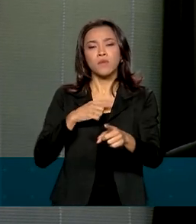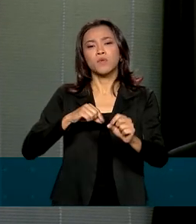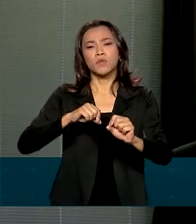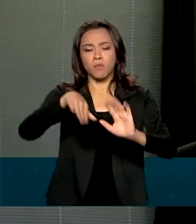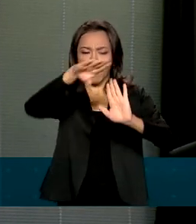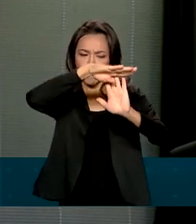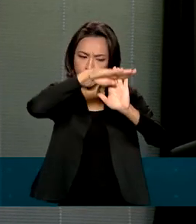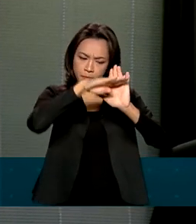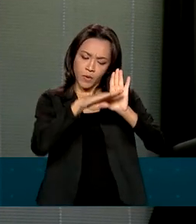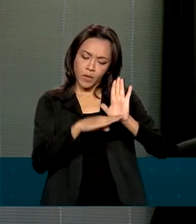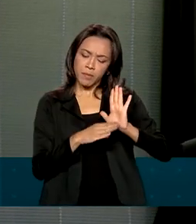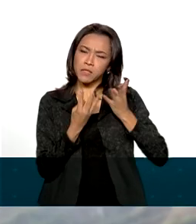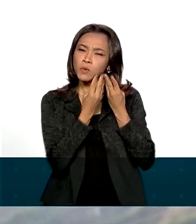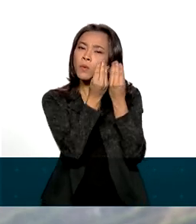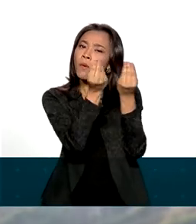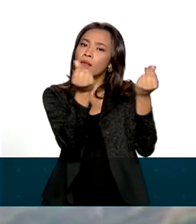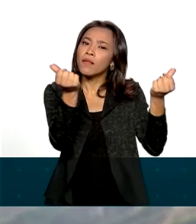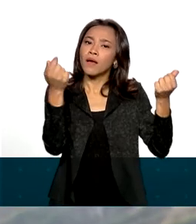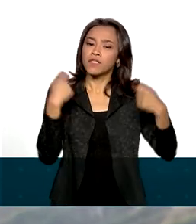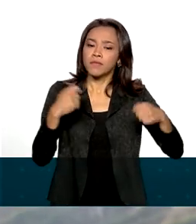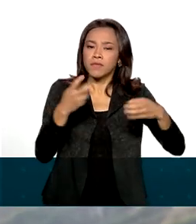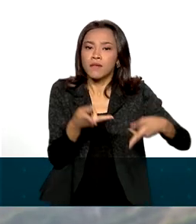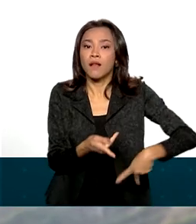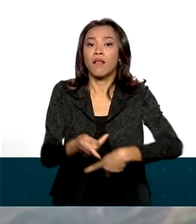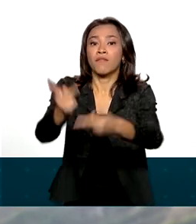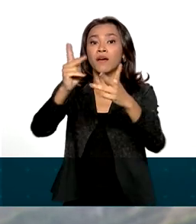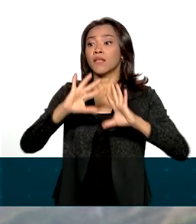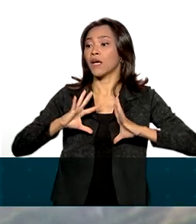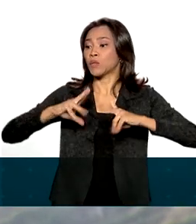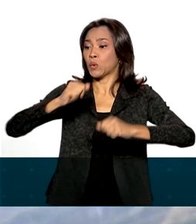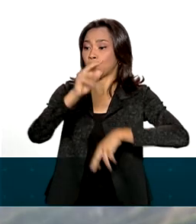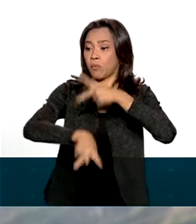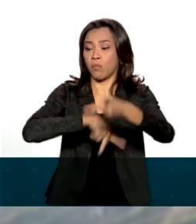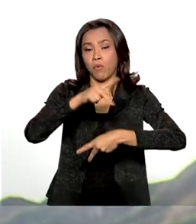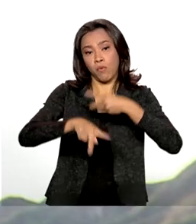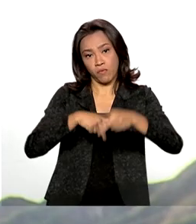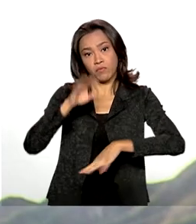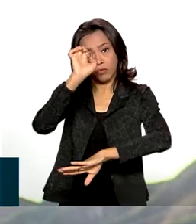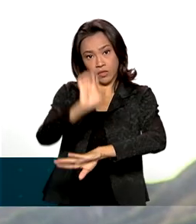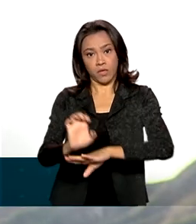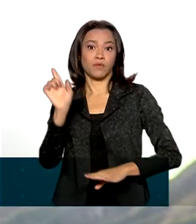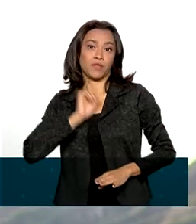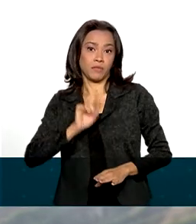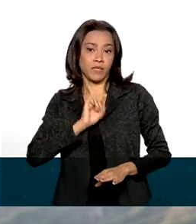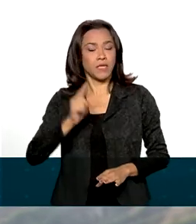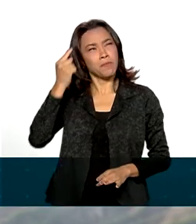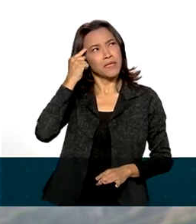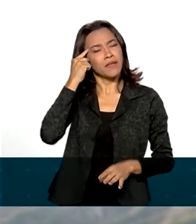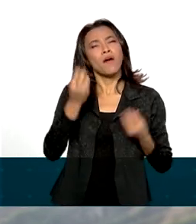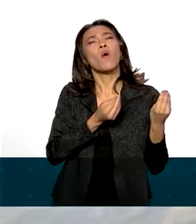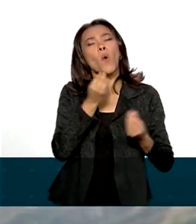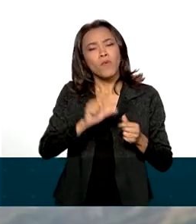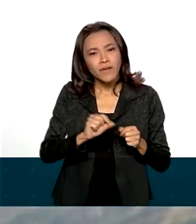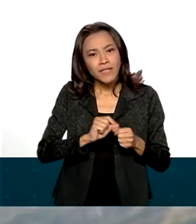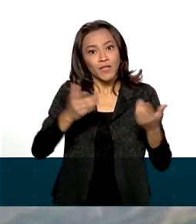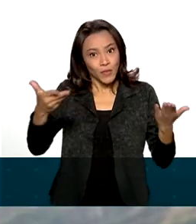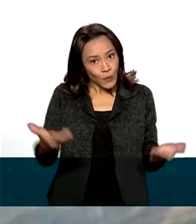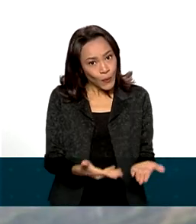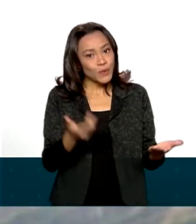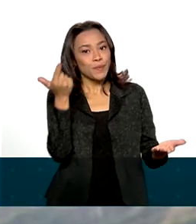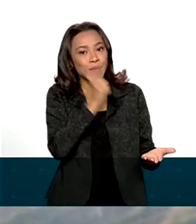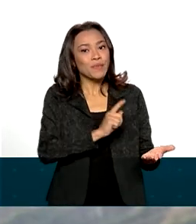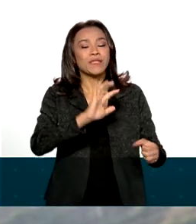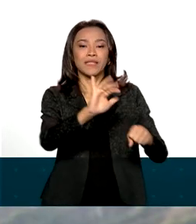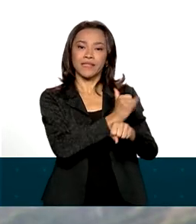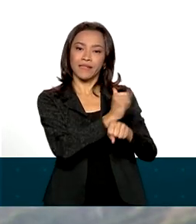que precisa chegar a todos os mineiros, e o grande desafio era como fazer. E esse desafio está sendo concretizado com o início